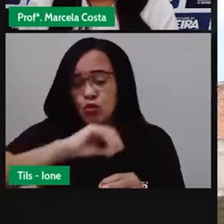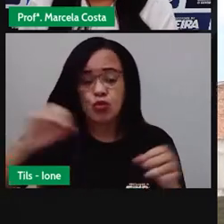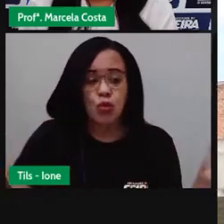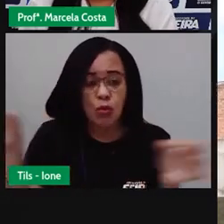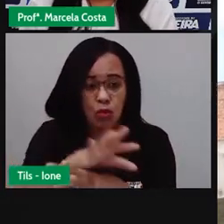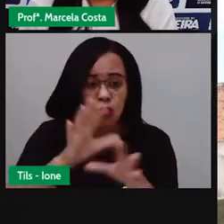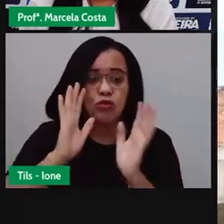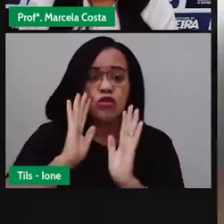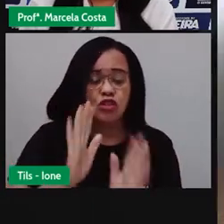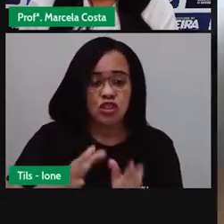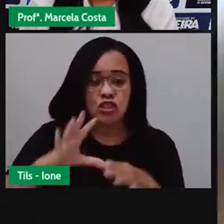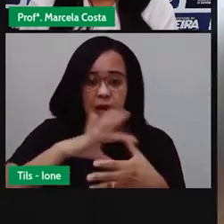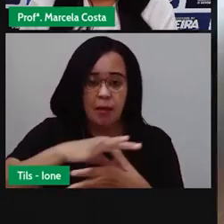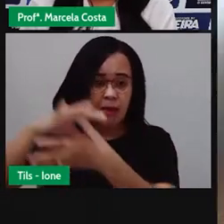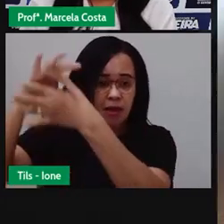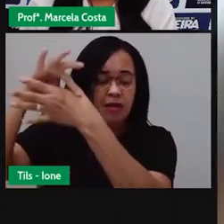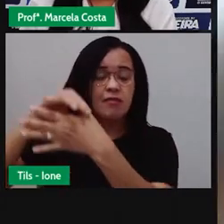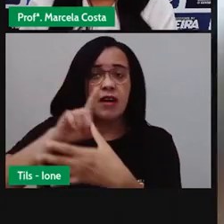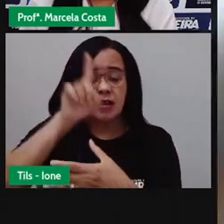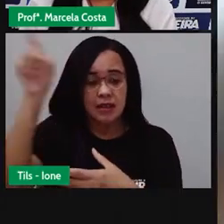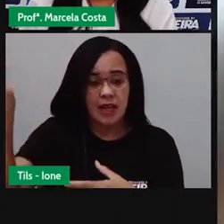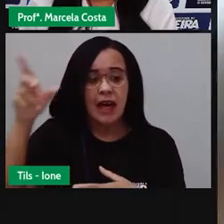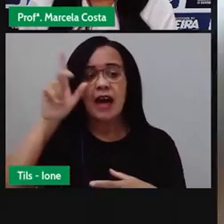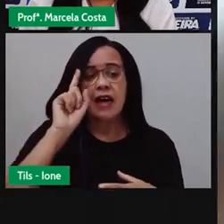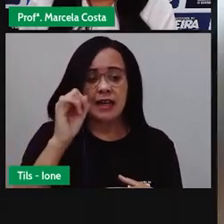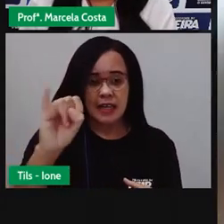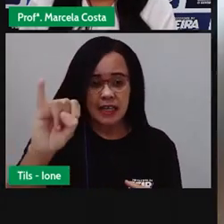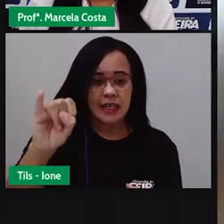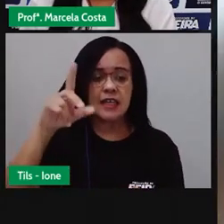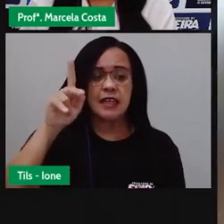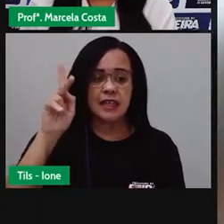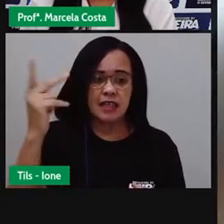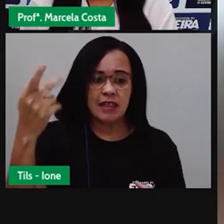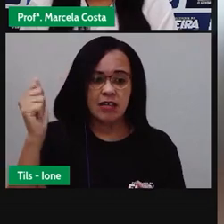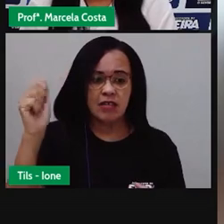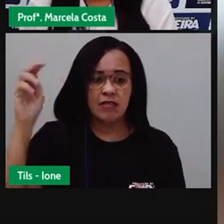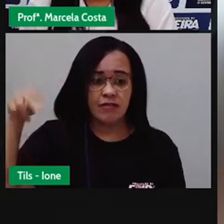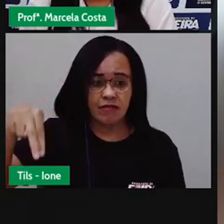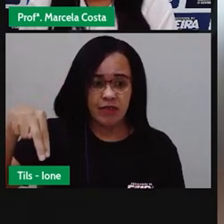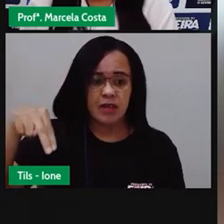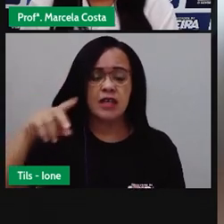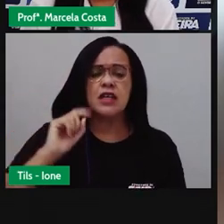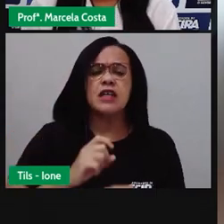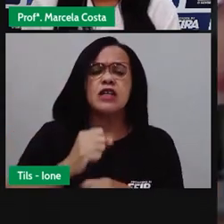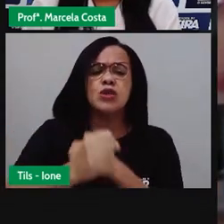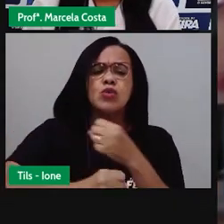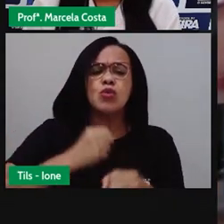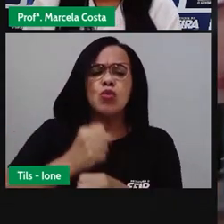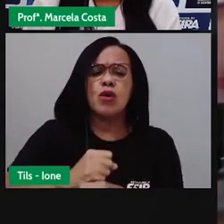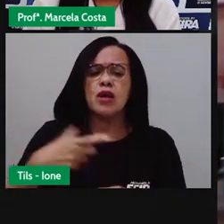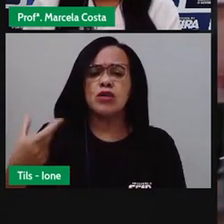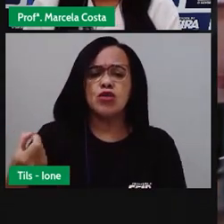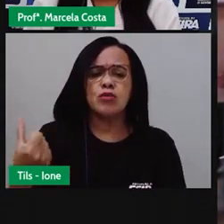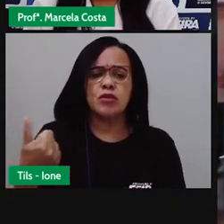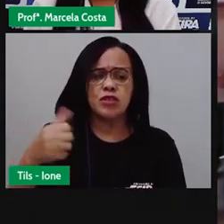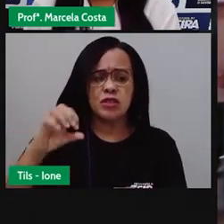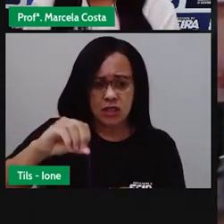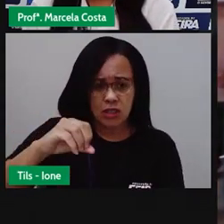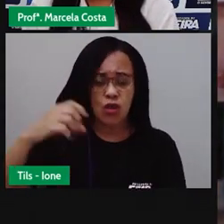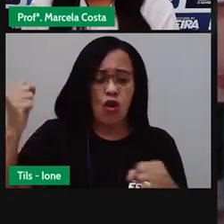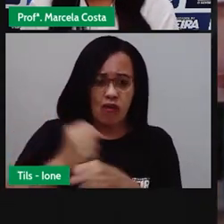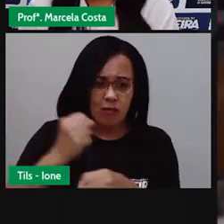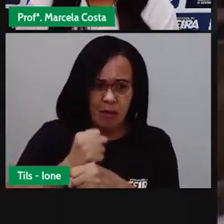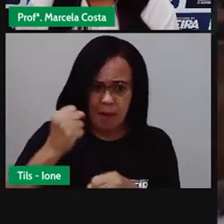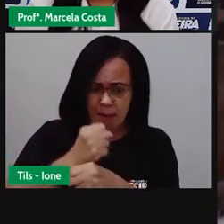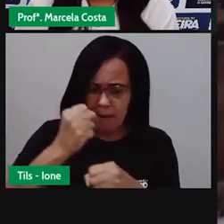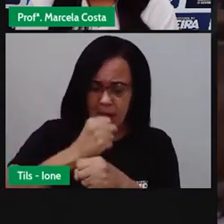Histórico e Artístico Nacional. Em 2019, o Casarão passou por uma restauração e agora abriga a Casa de Cultura, equipamento